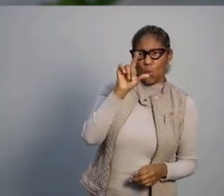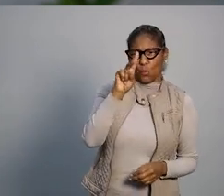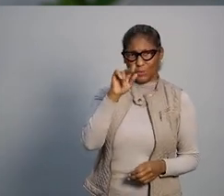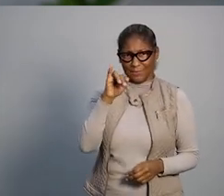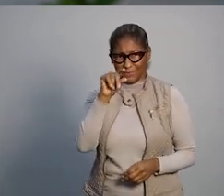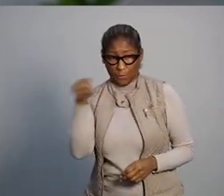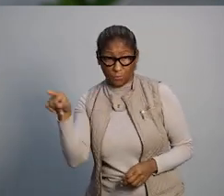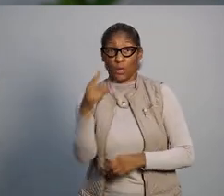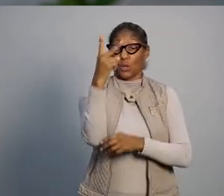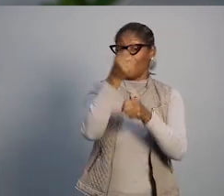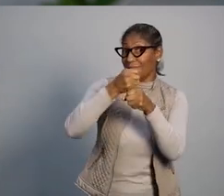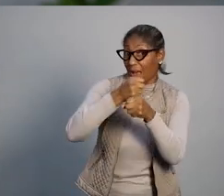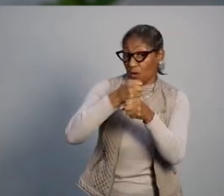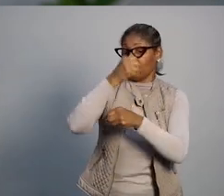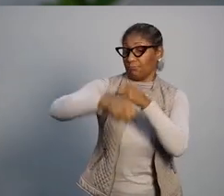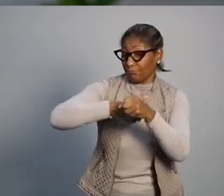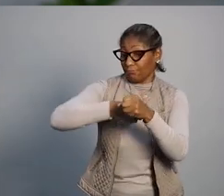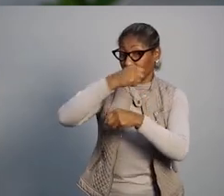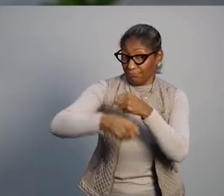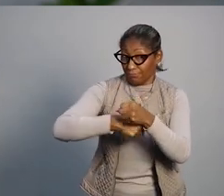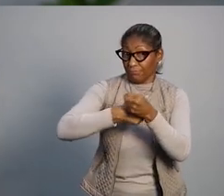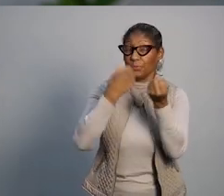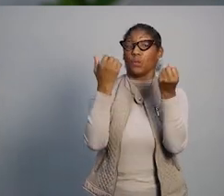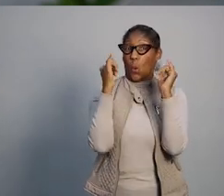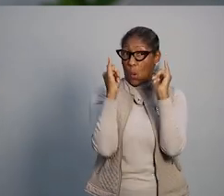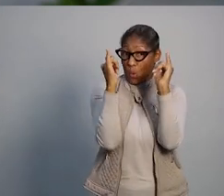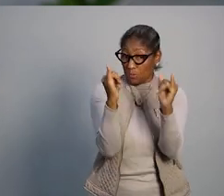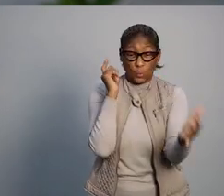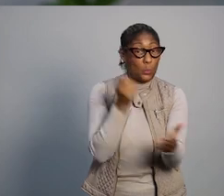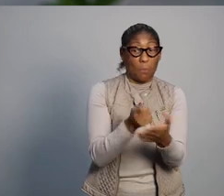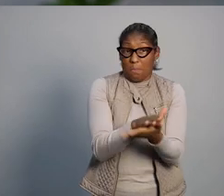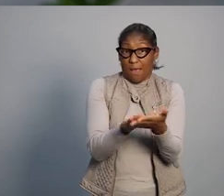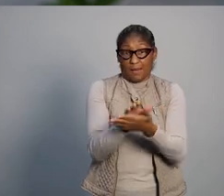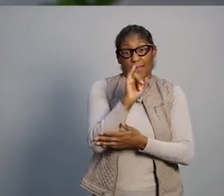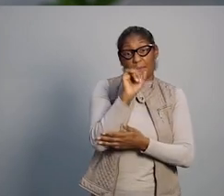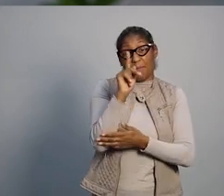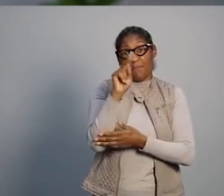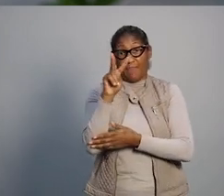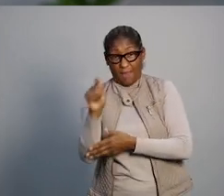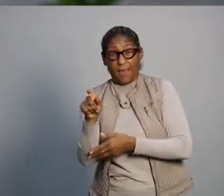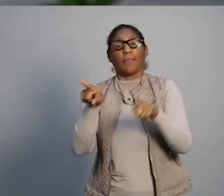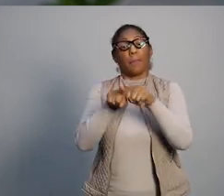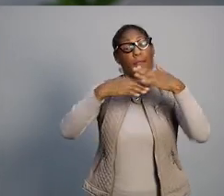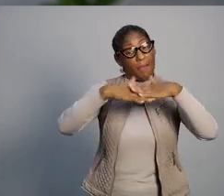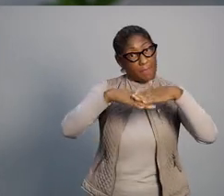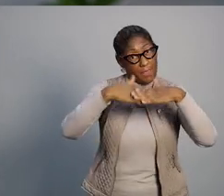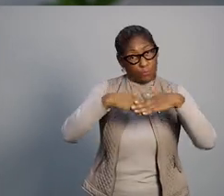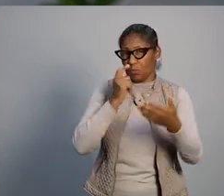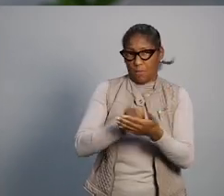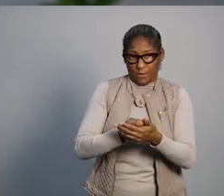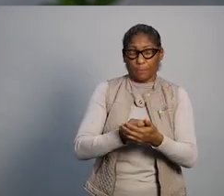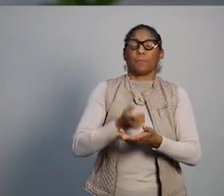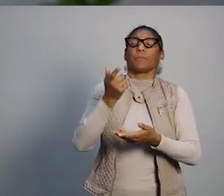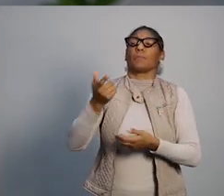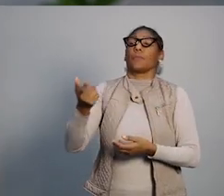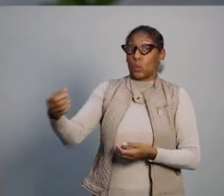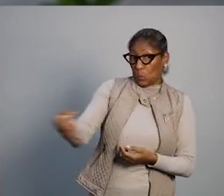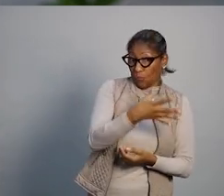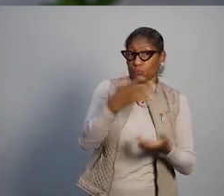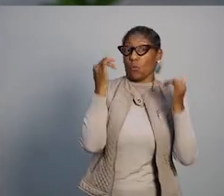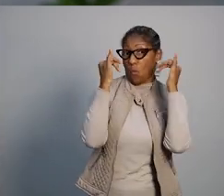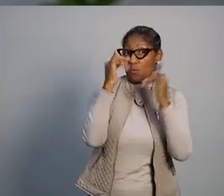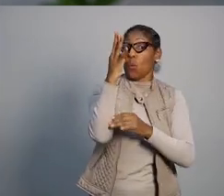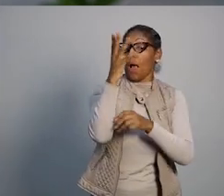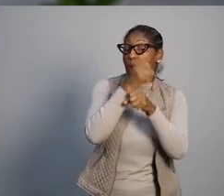Vamos ter também isenção por dois anos do IPVA para novos ônibus e caminhões. É isenção por quatro anos